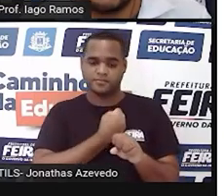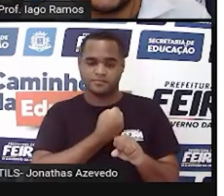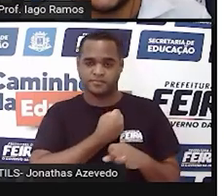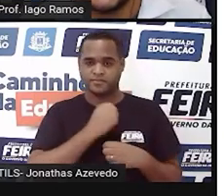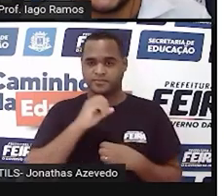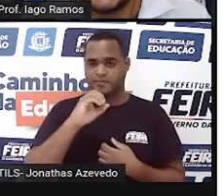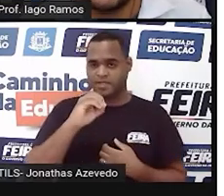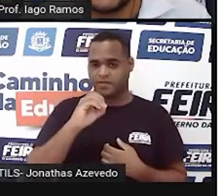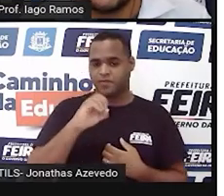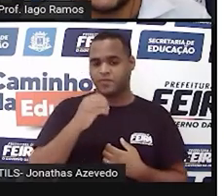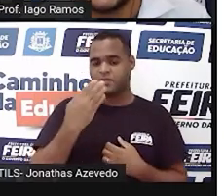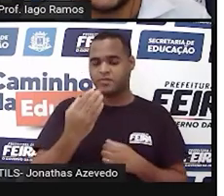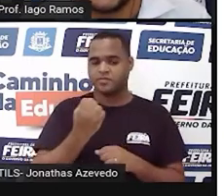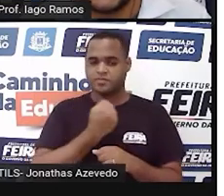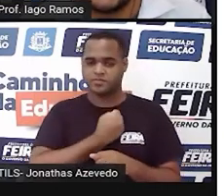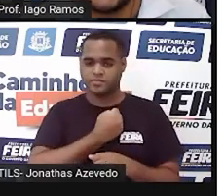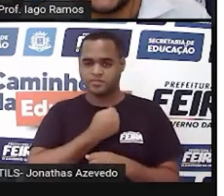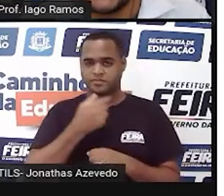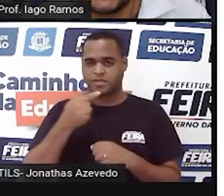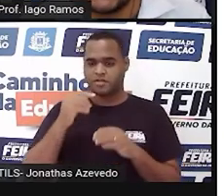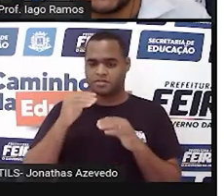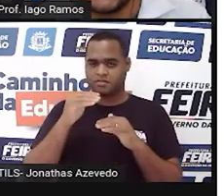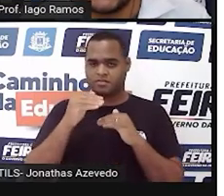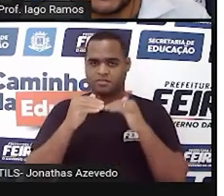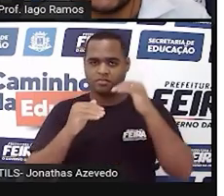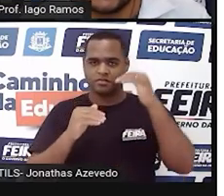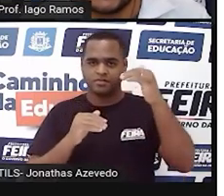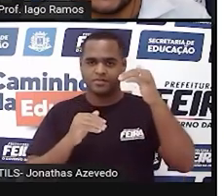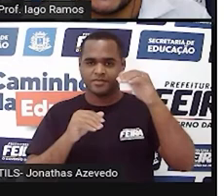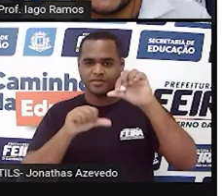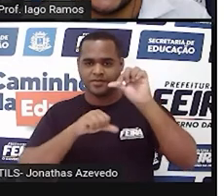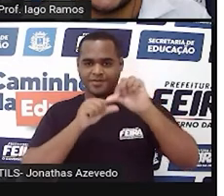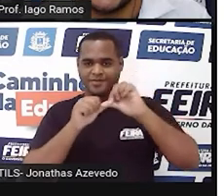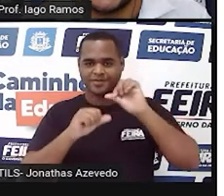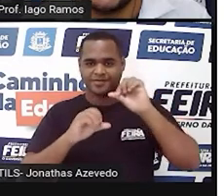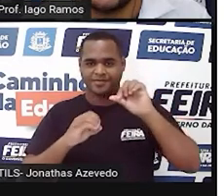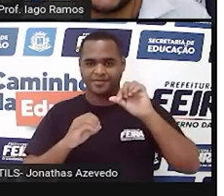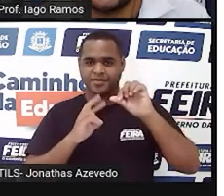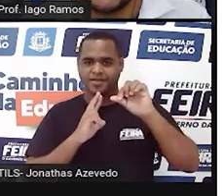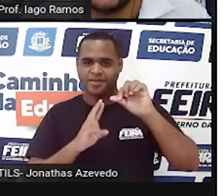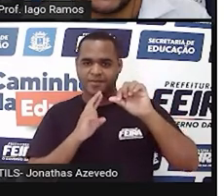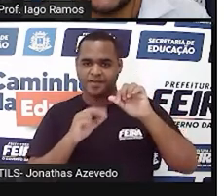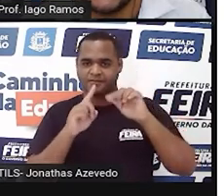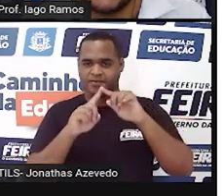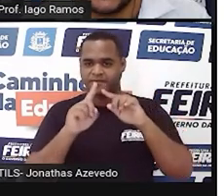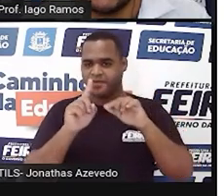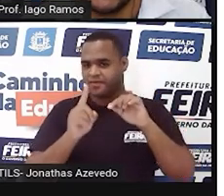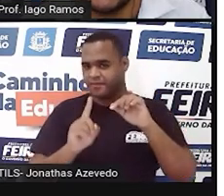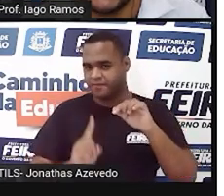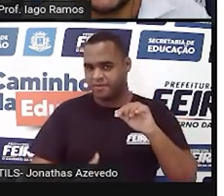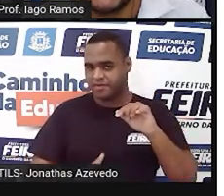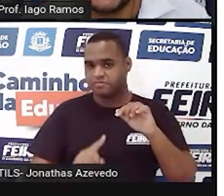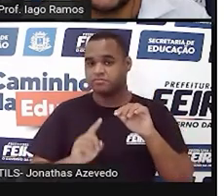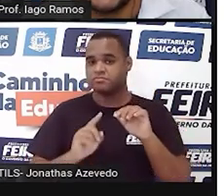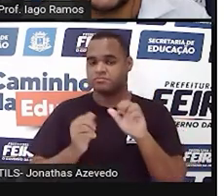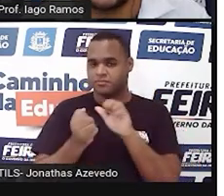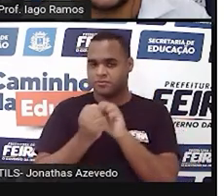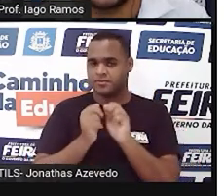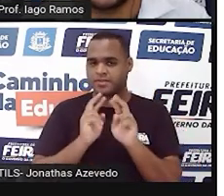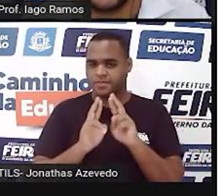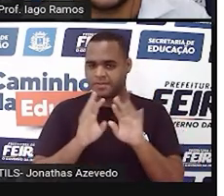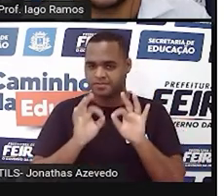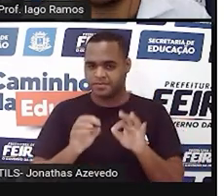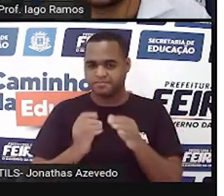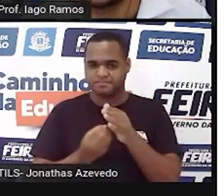o algarismo 7 vai lá pra cima. E veja que no resultado, ó, seguindo aqui, vírgula embaixo de vírgula, no resultado aparece